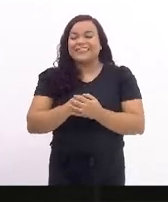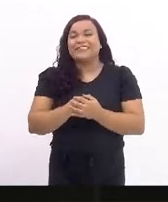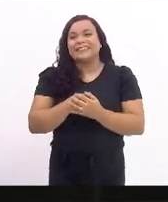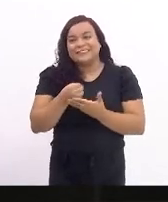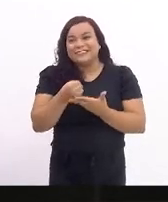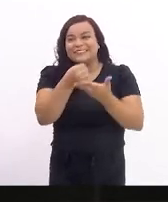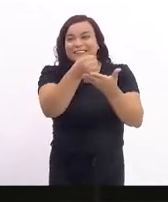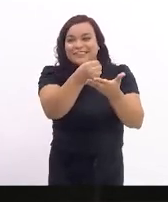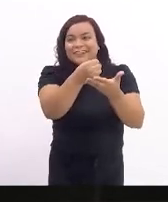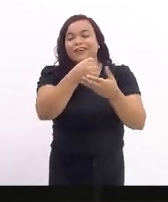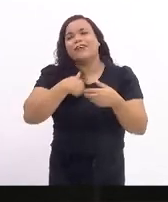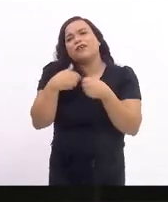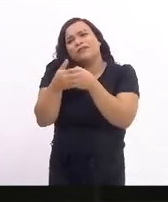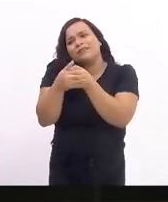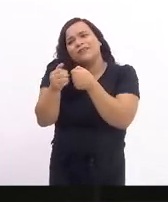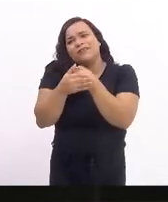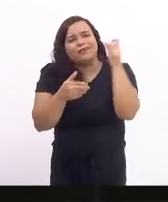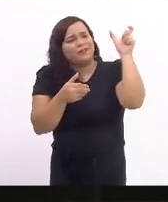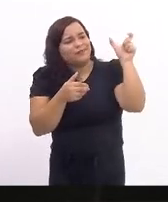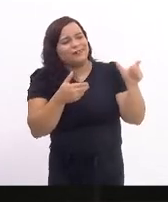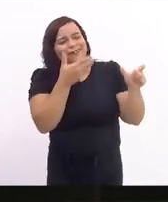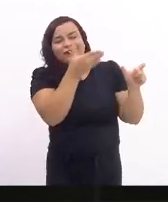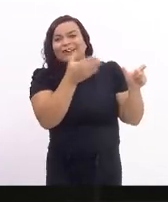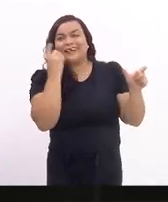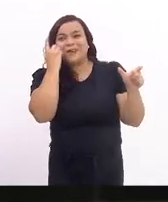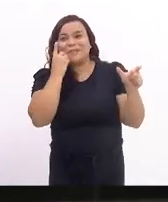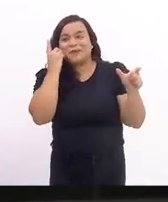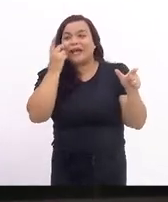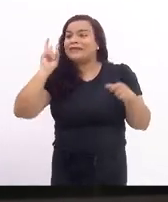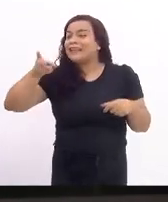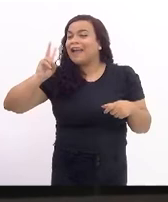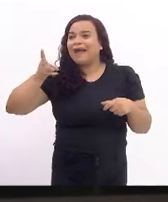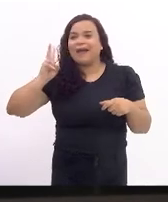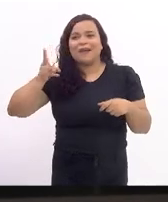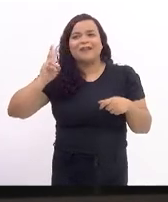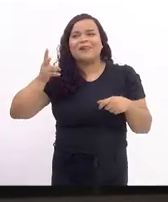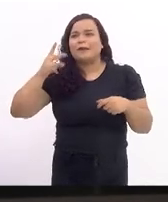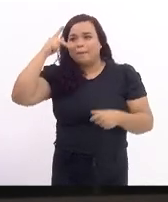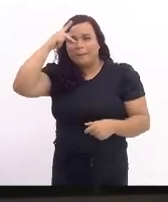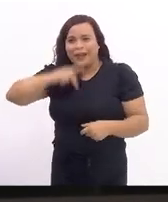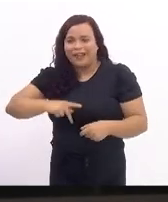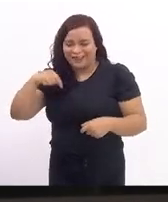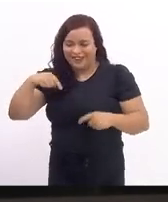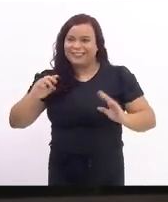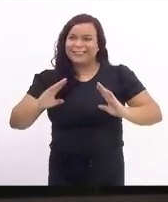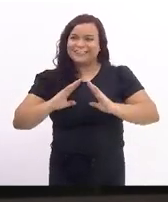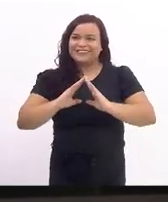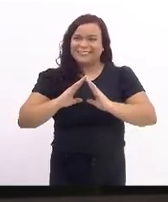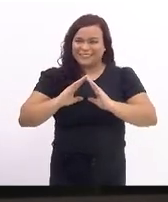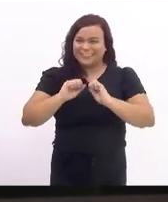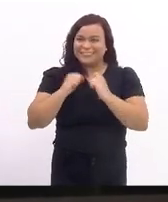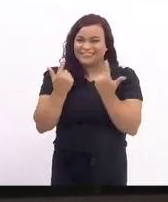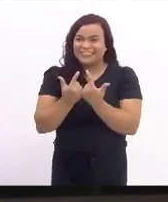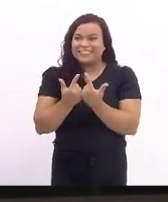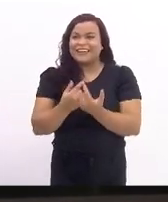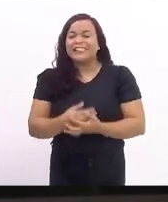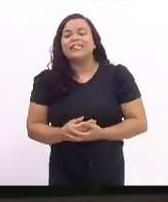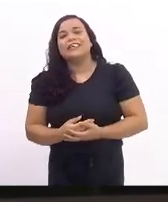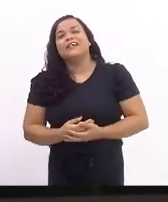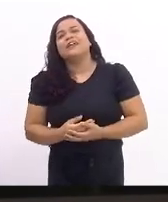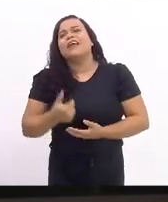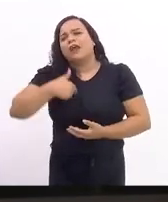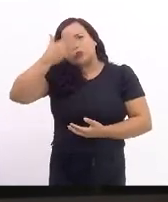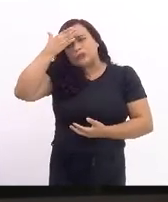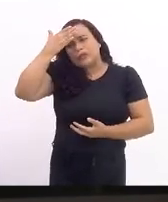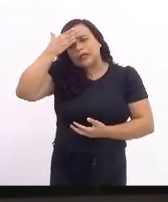por essa nobre deputada que vive nos dando a honra de presidir a nossa casa. Na verdade, eu sei que muitas